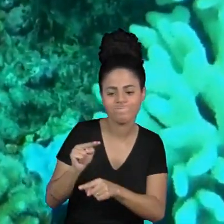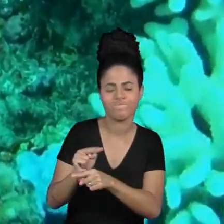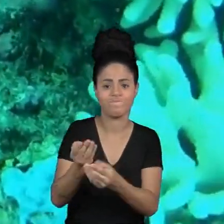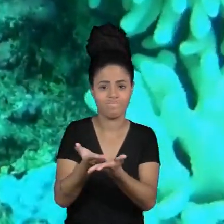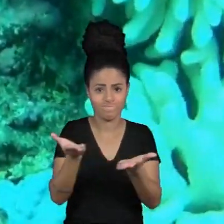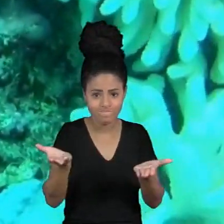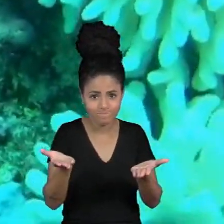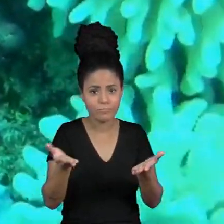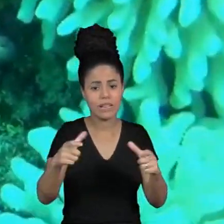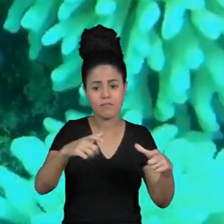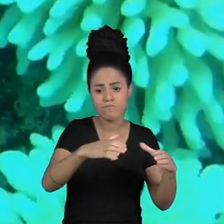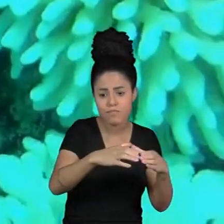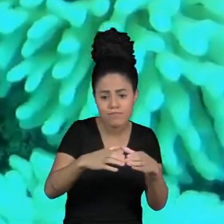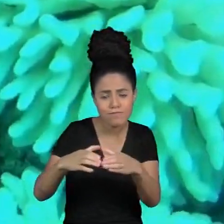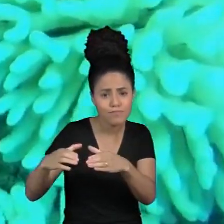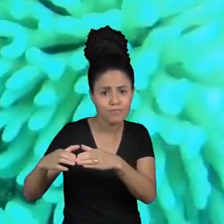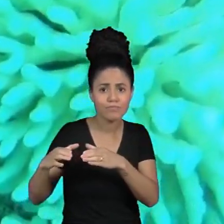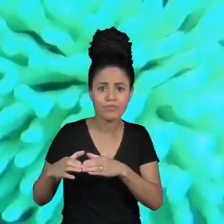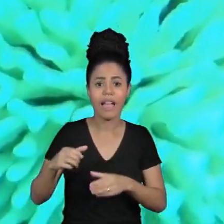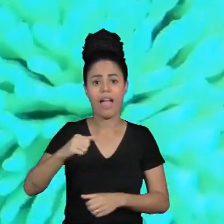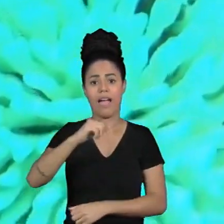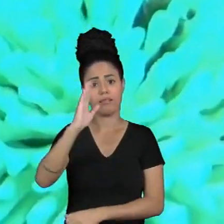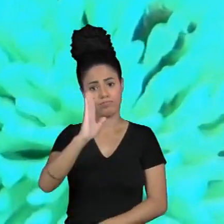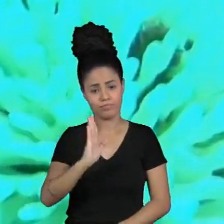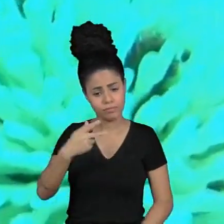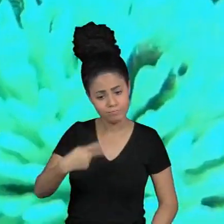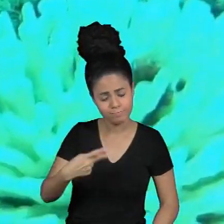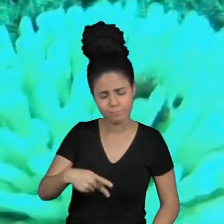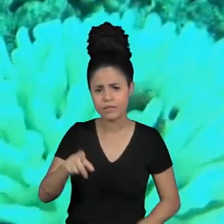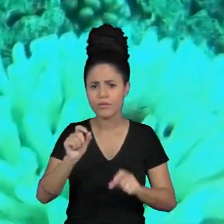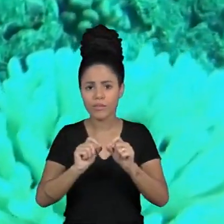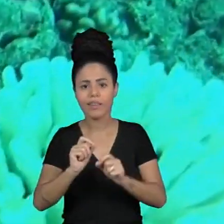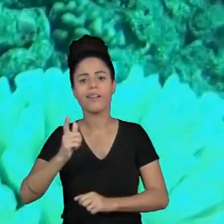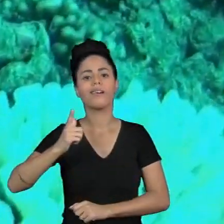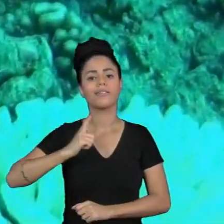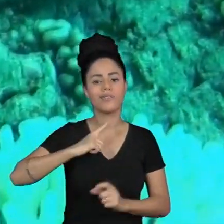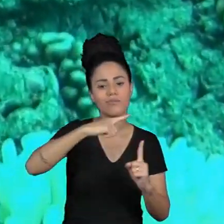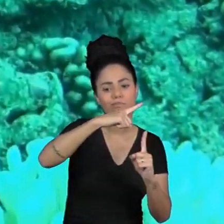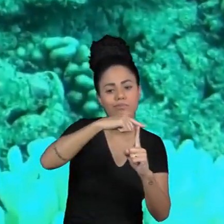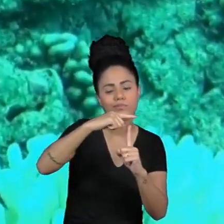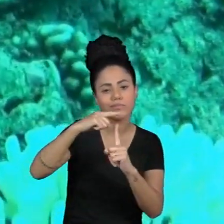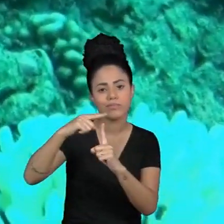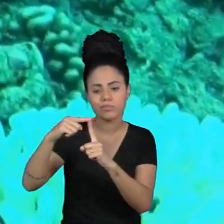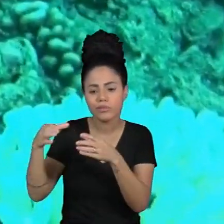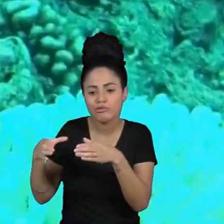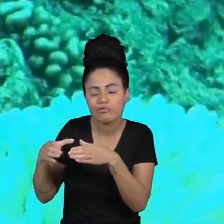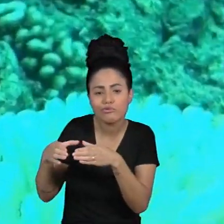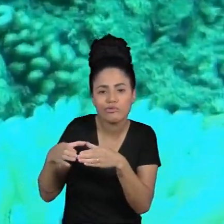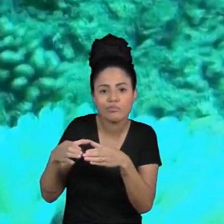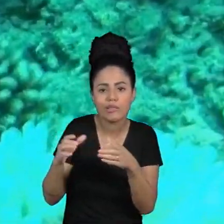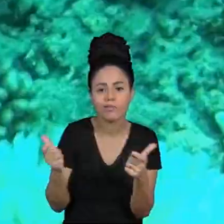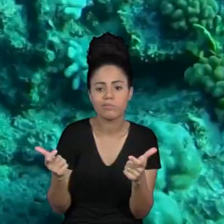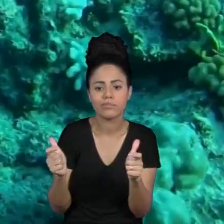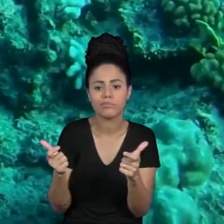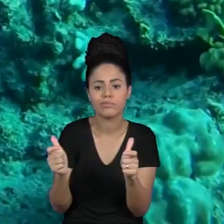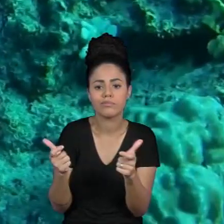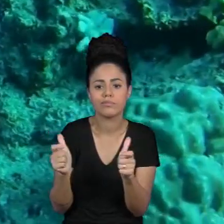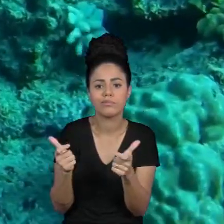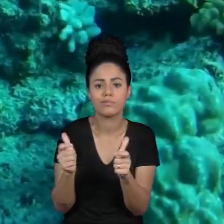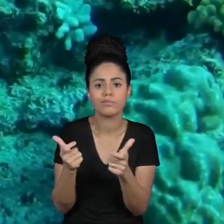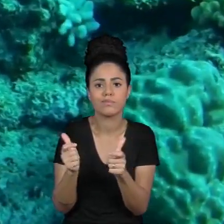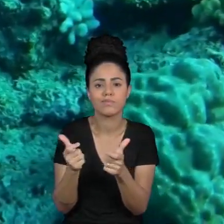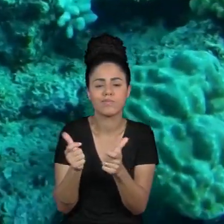branqueamento na costa do Brasil teve espécies que teve a cobertura reduzida em 90%